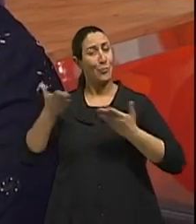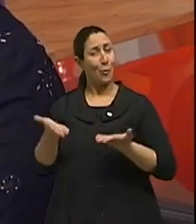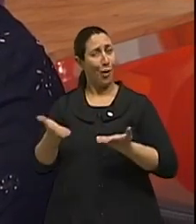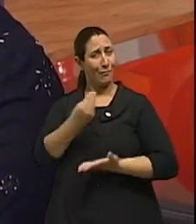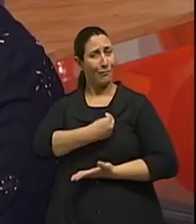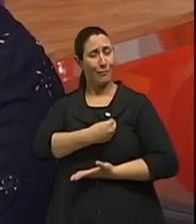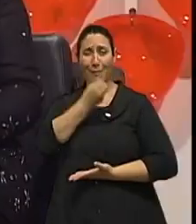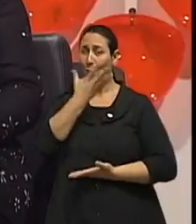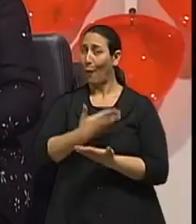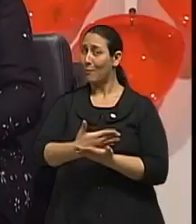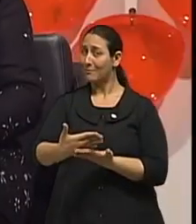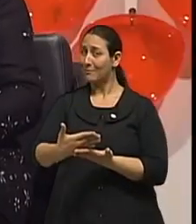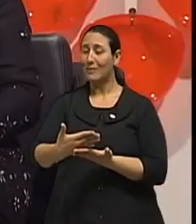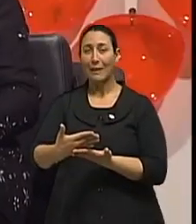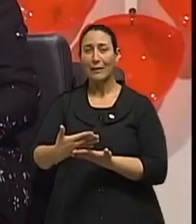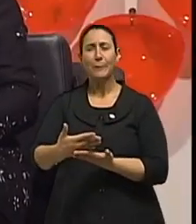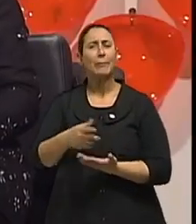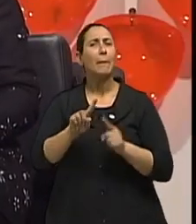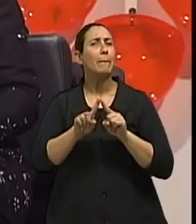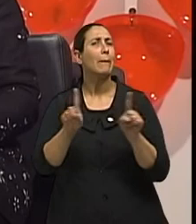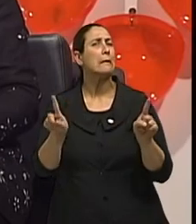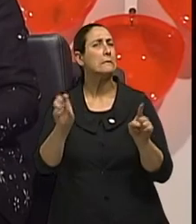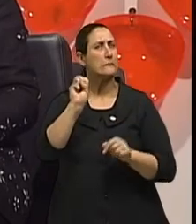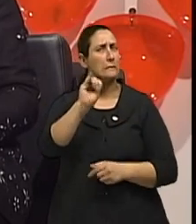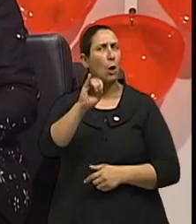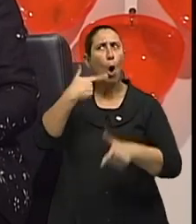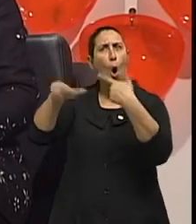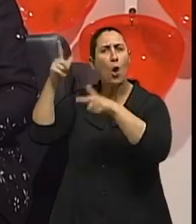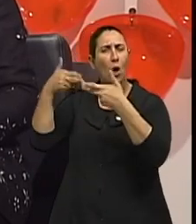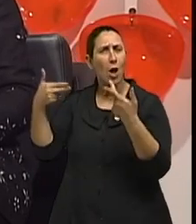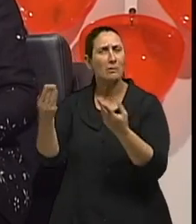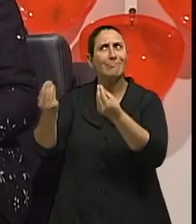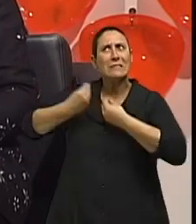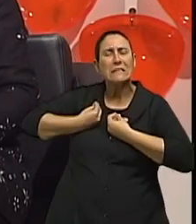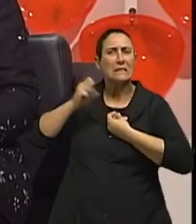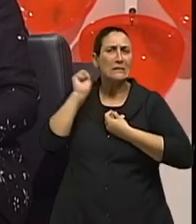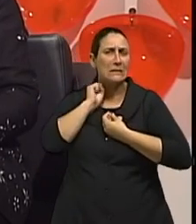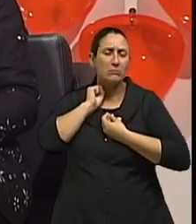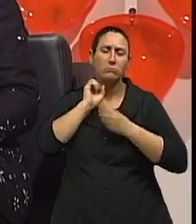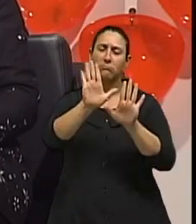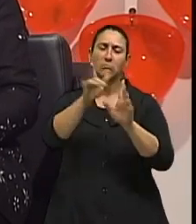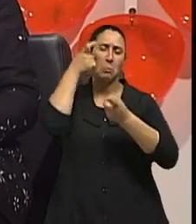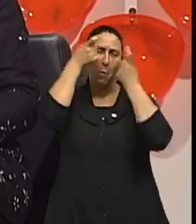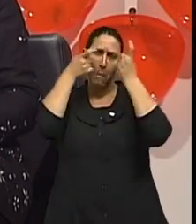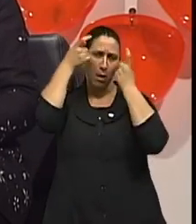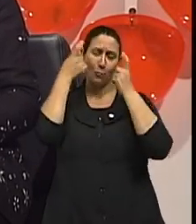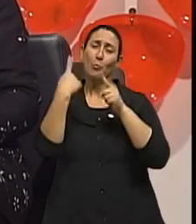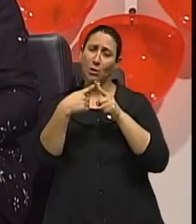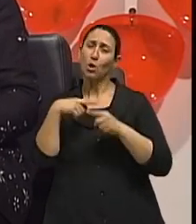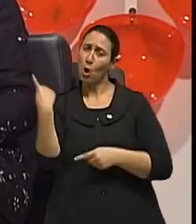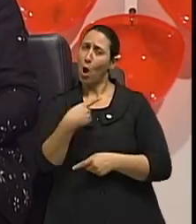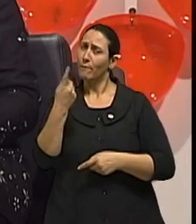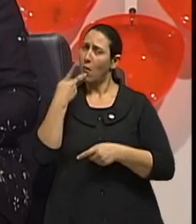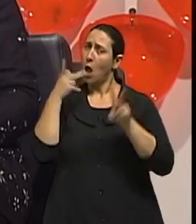começando! Mas se outros fatores também te deixam estressado, não fique preocupado, pois nós também